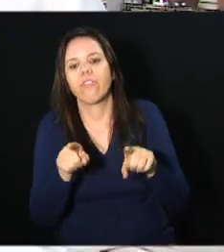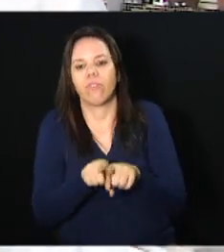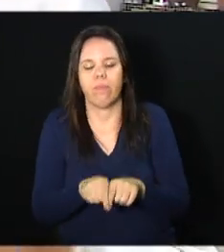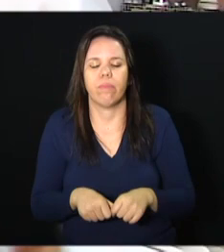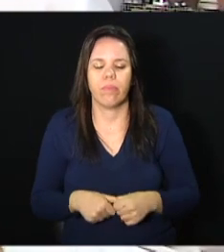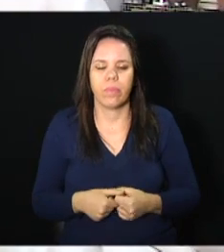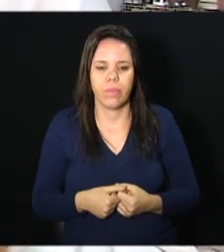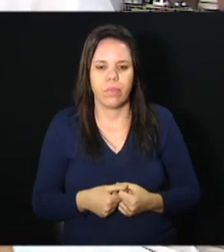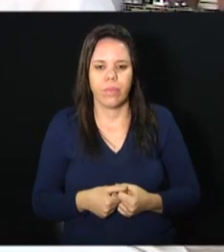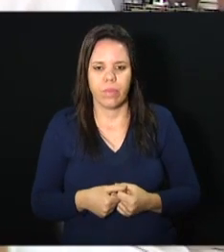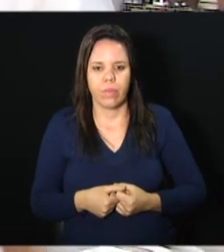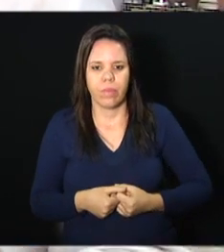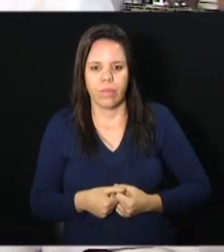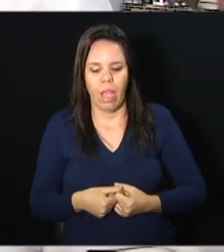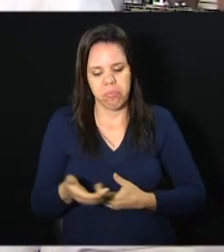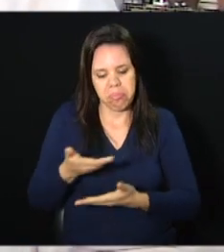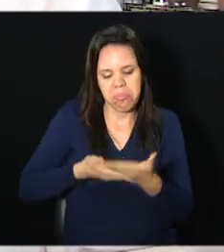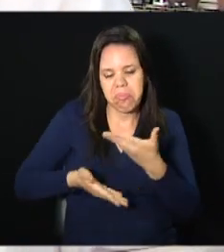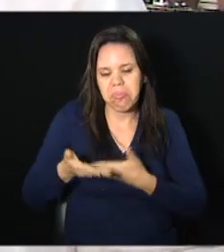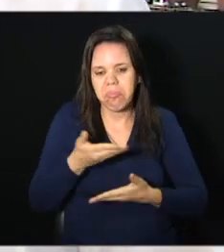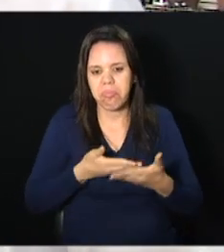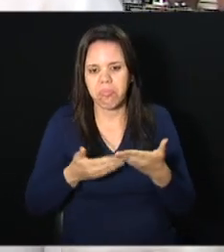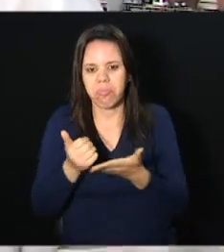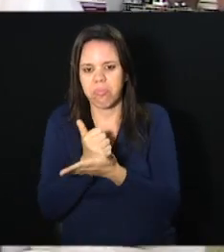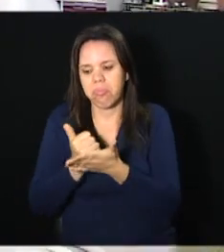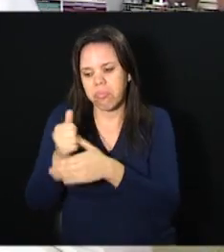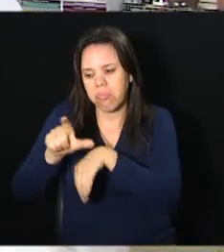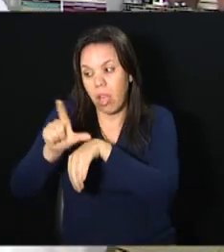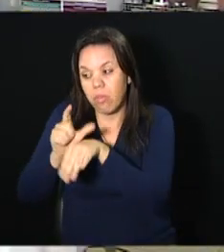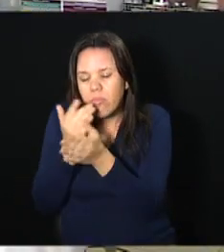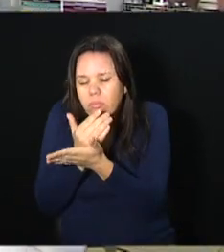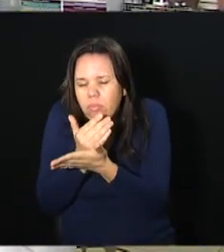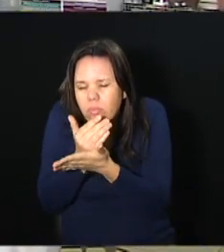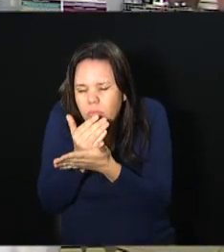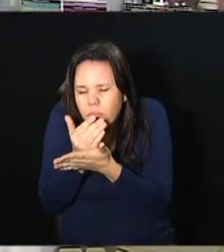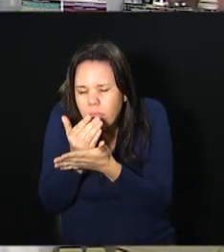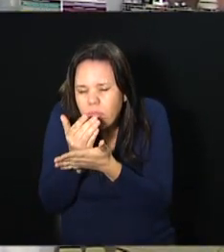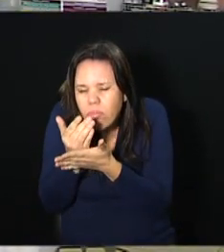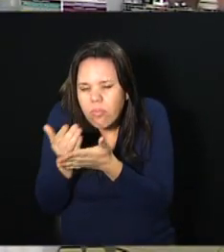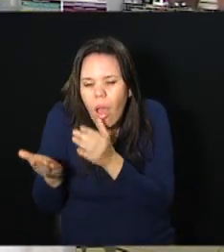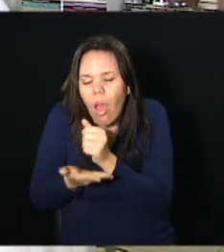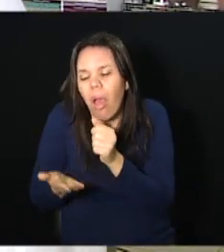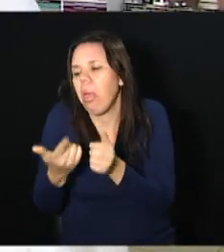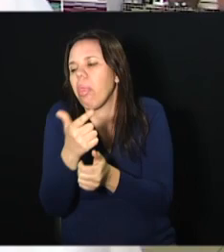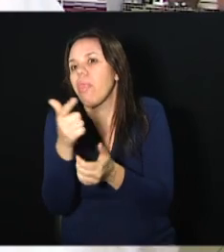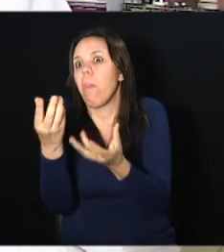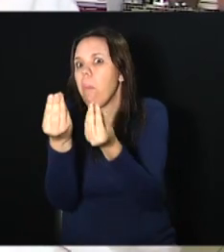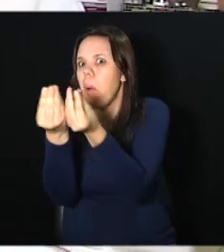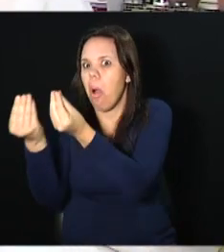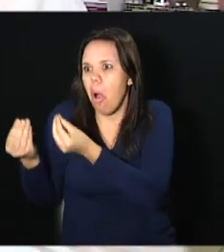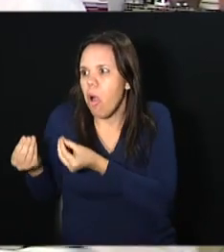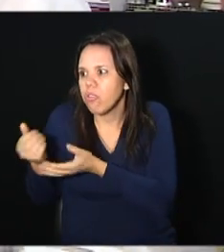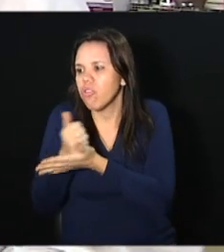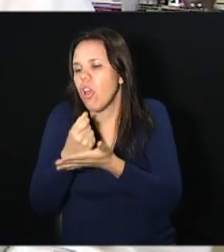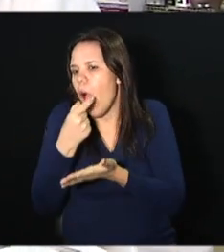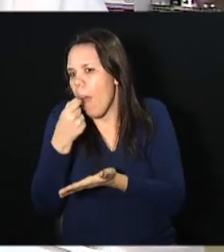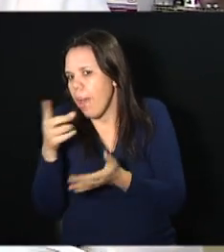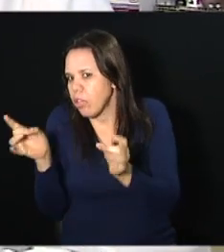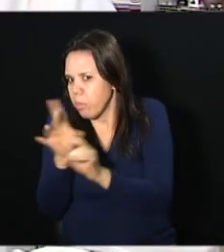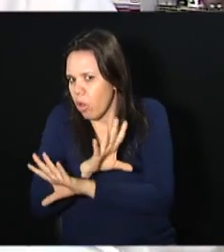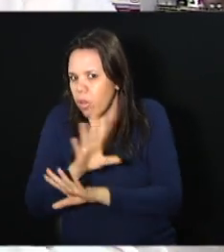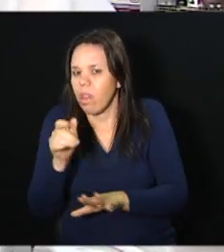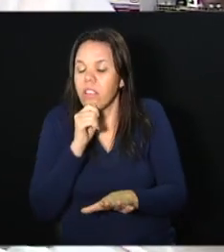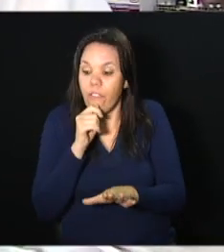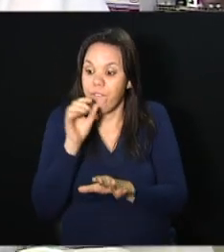a gente se revisava. Como a farmácia estava começando, não tinha tantas fórmulas. Então era possível, fazia tudo.